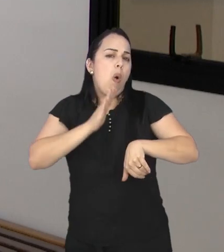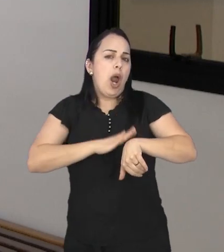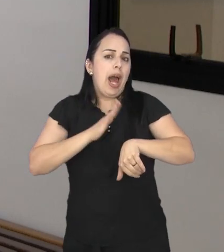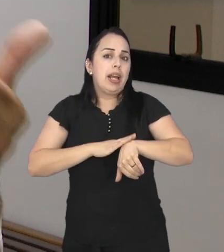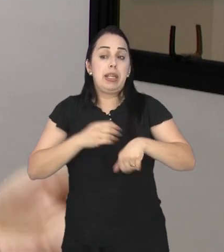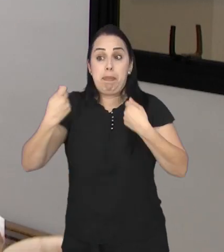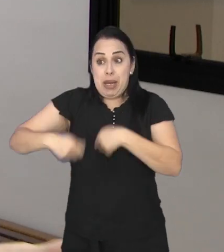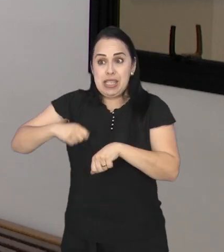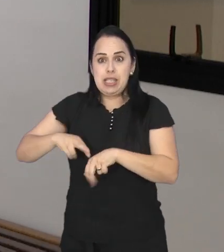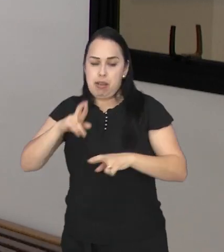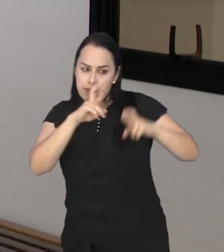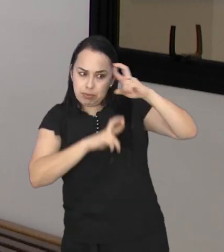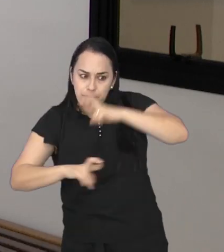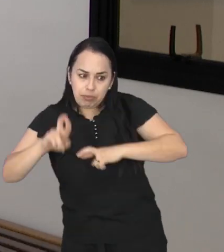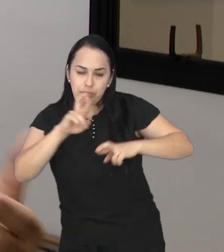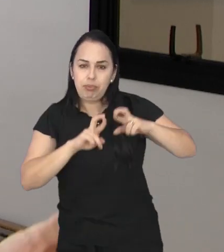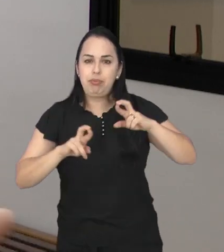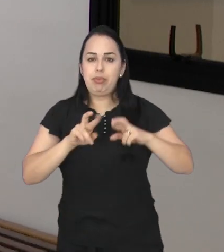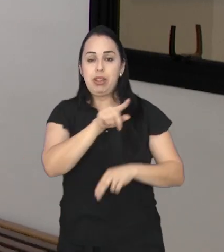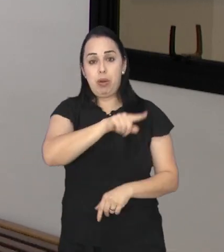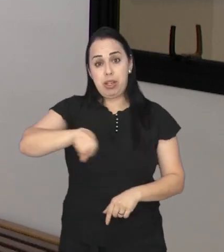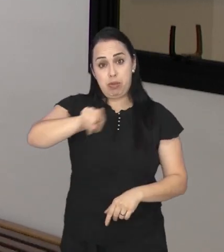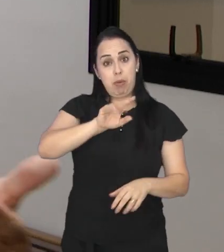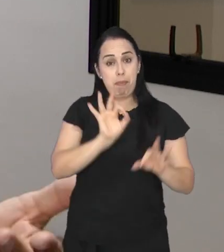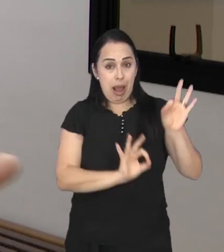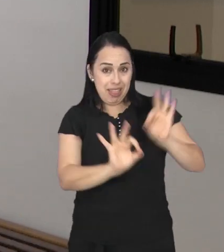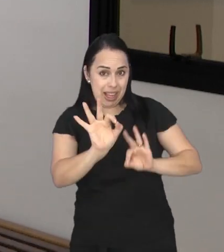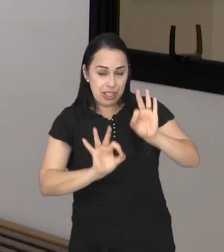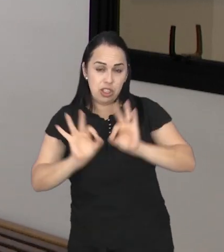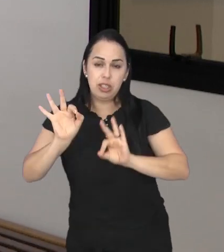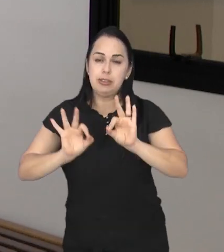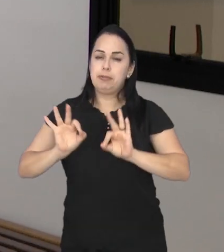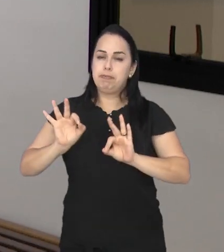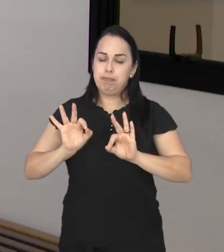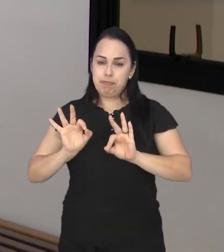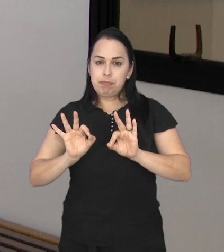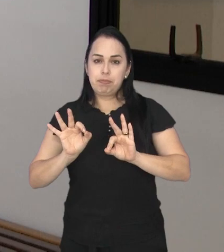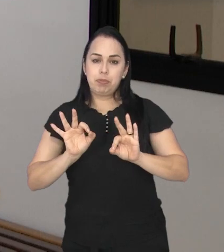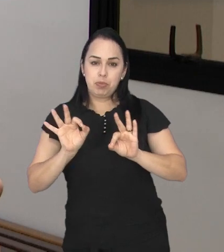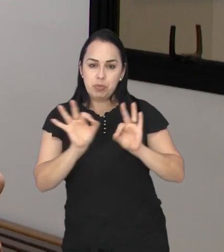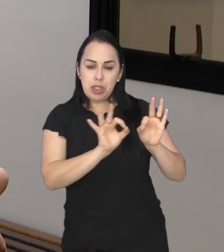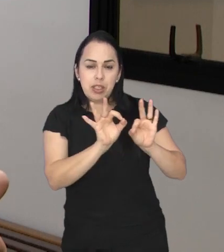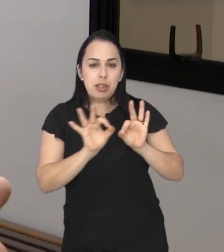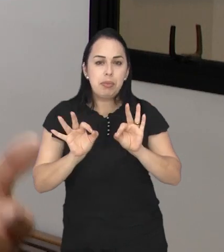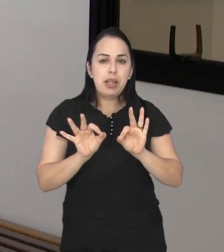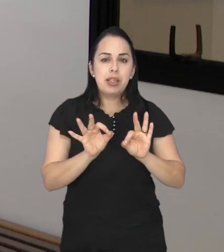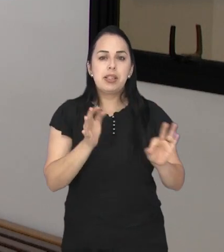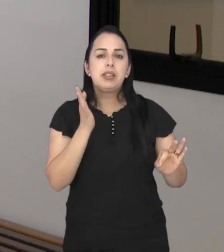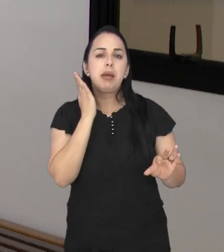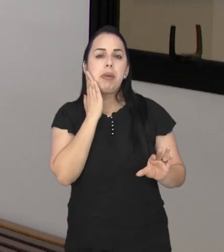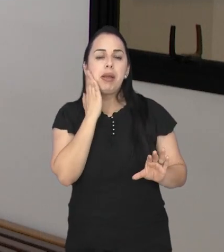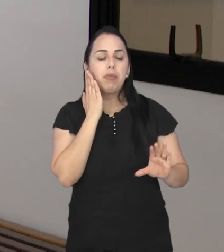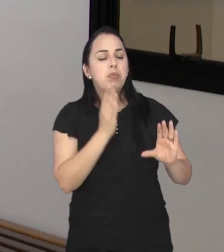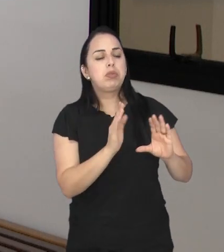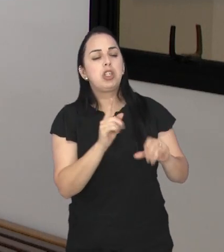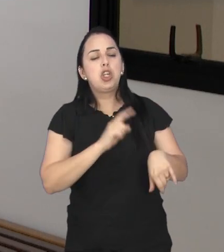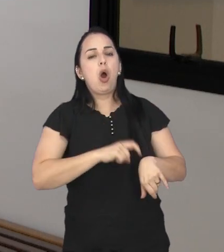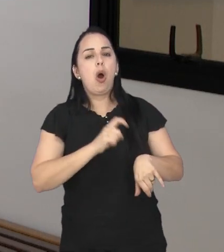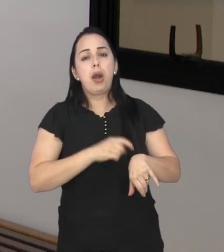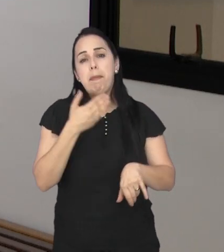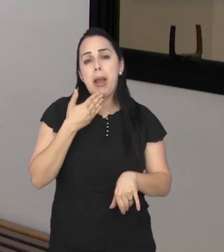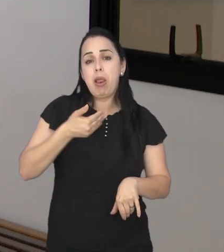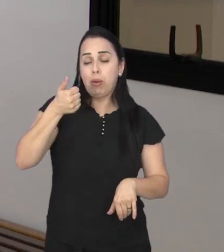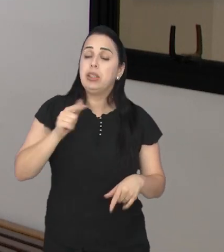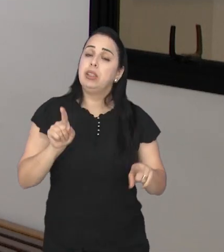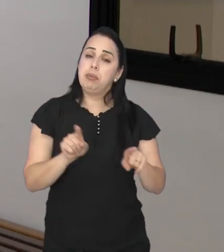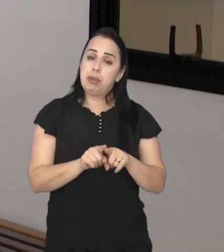importância de estar fazendo essa ronda. Então, eles vão ter um planejamento dentro dos números que vêm sendo apresentados